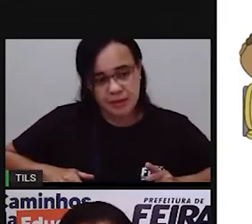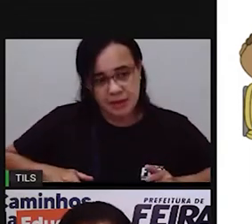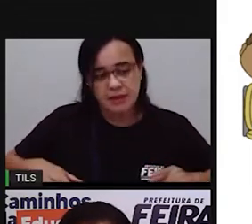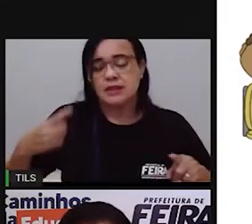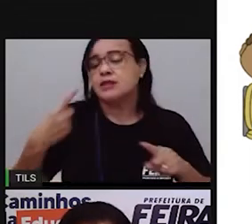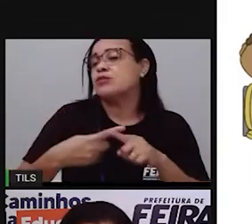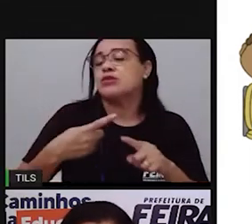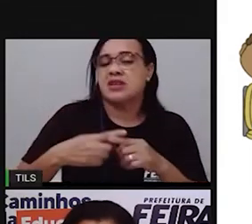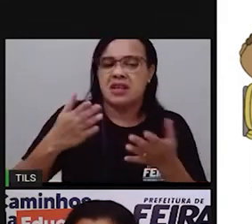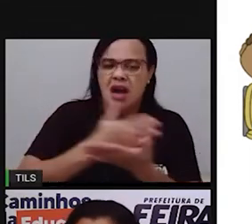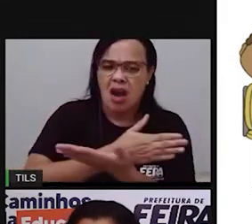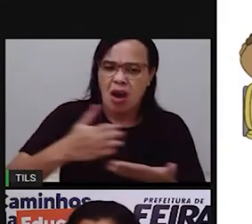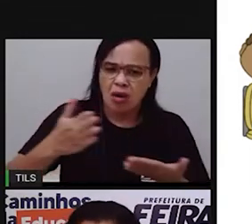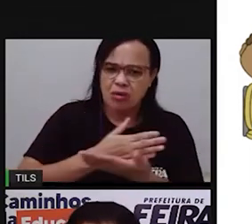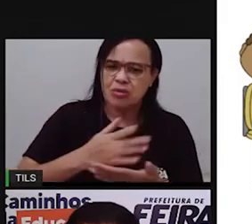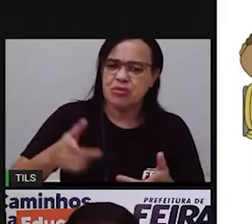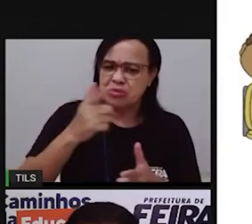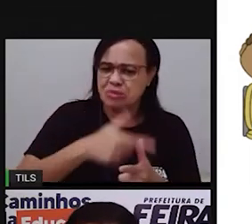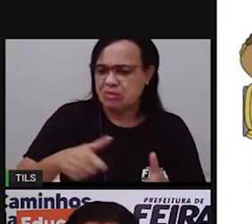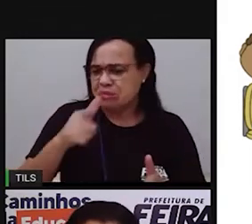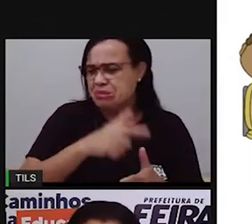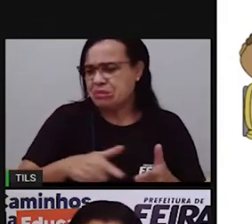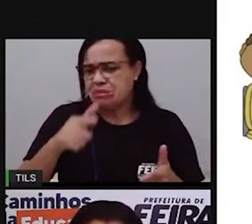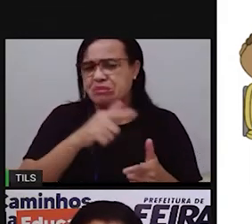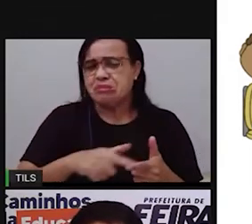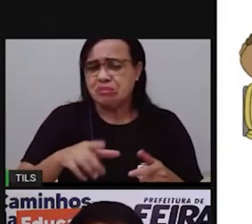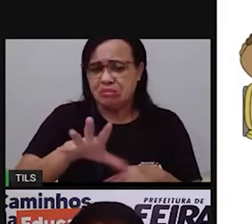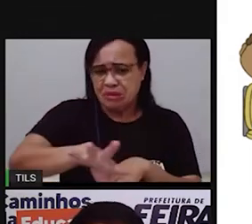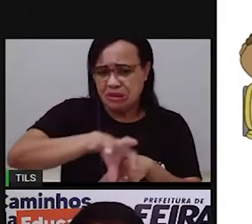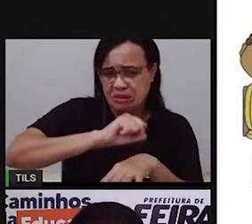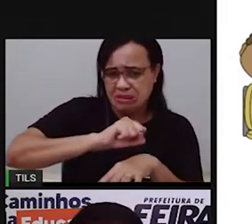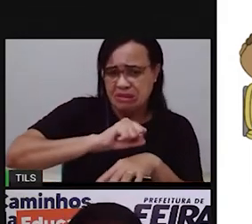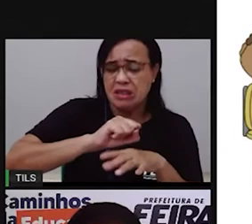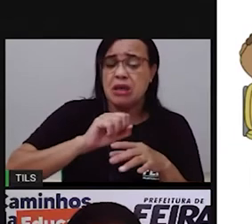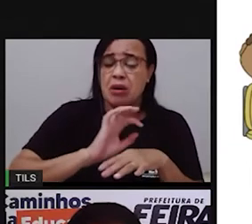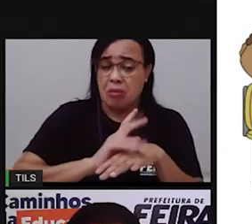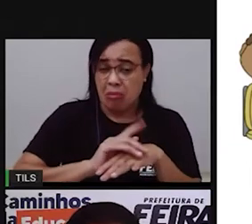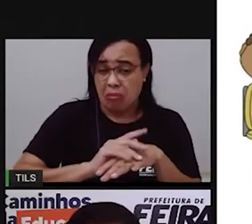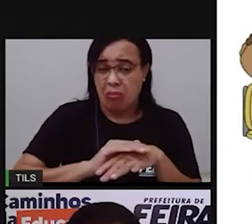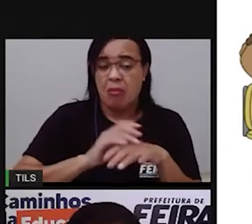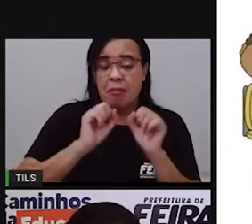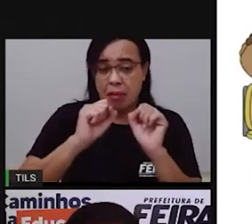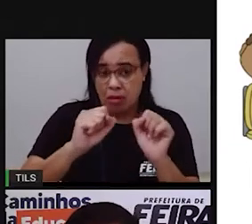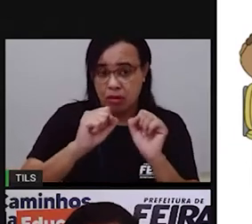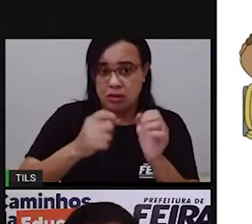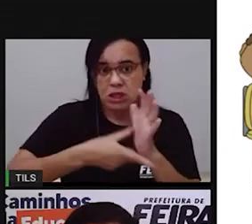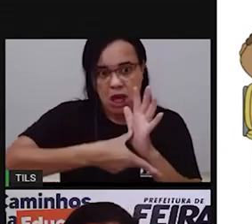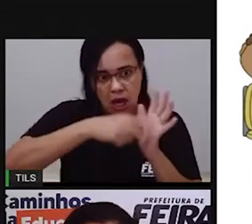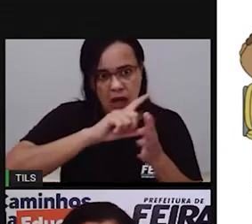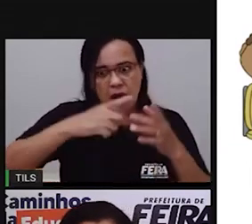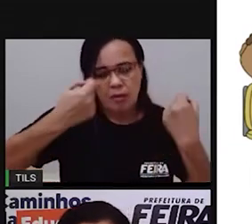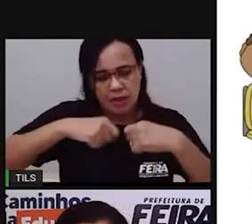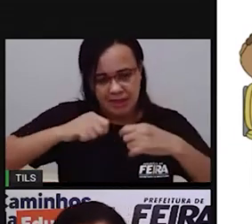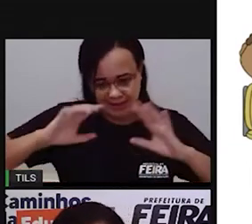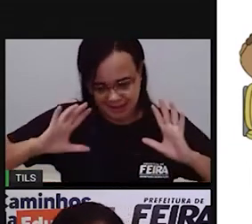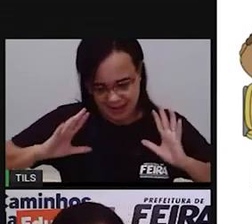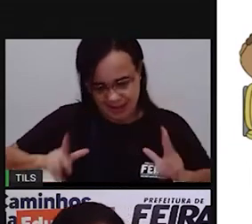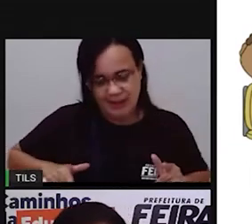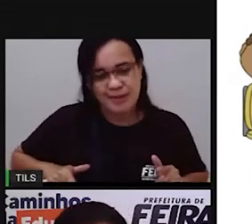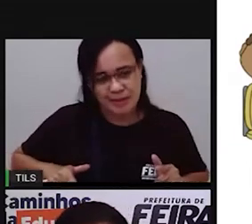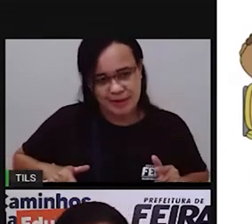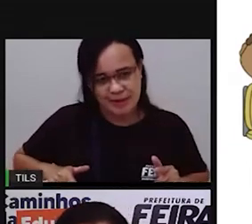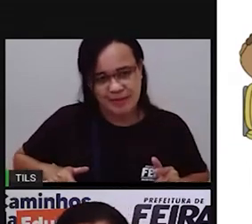mal para a nossa saúde se não for tratada antes do consumo e a gente